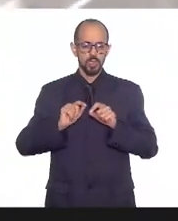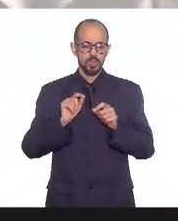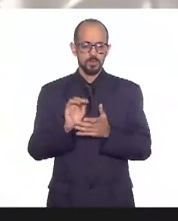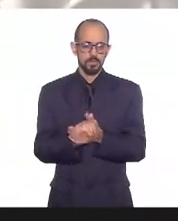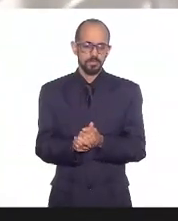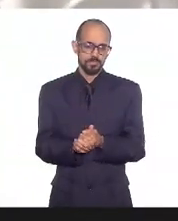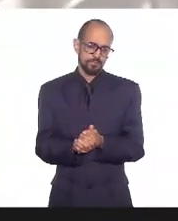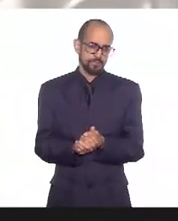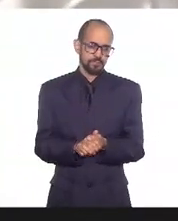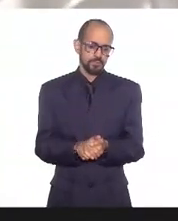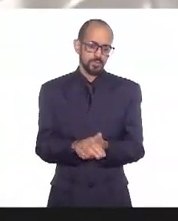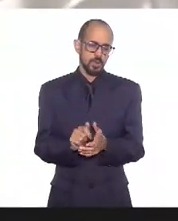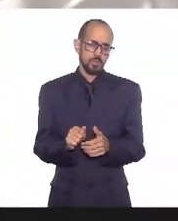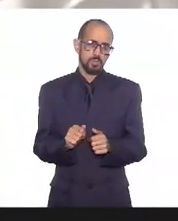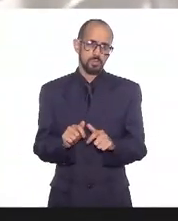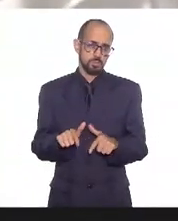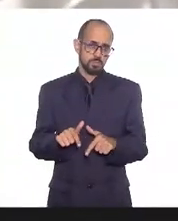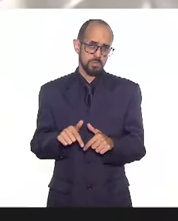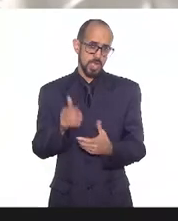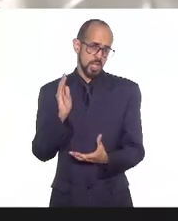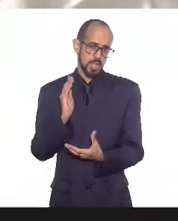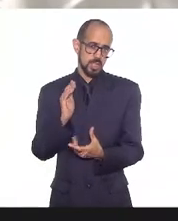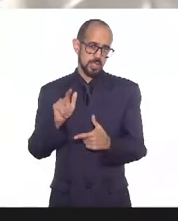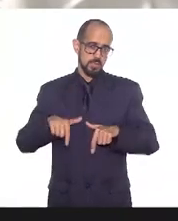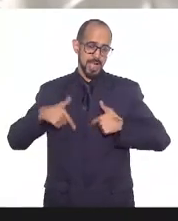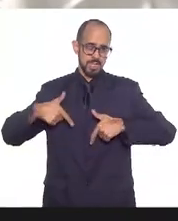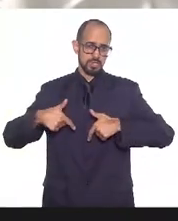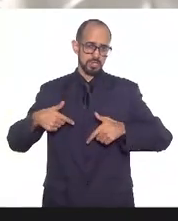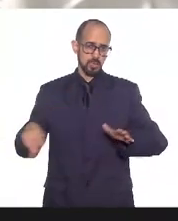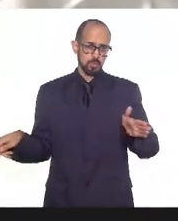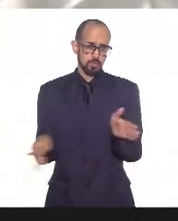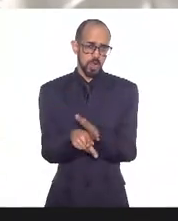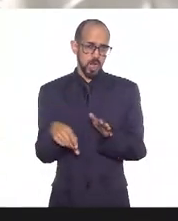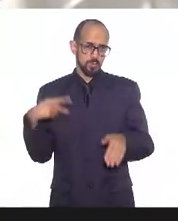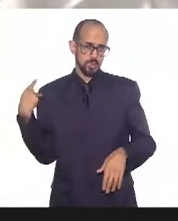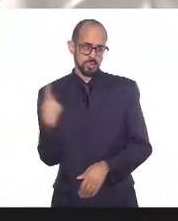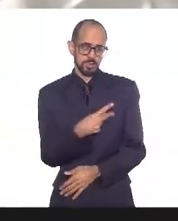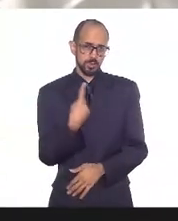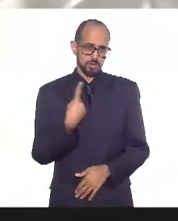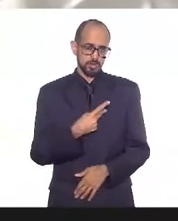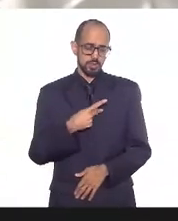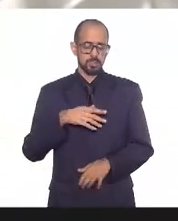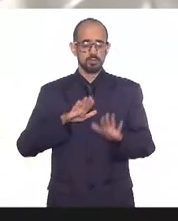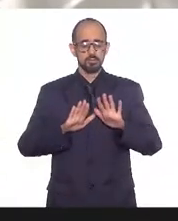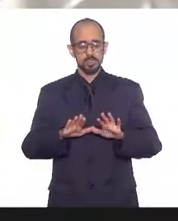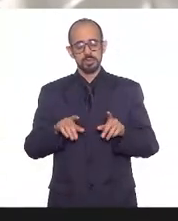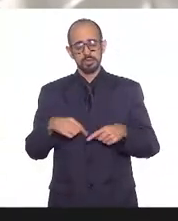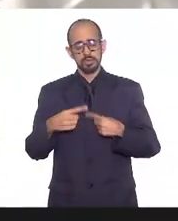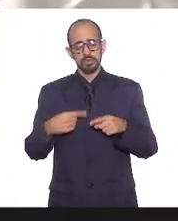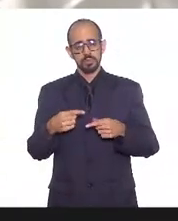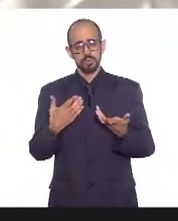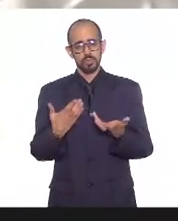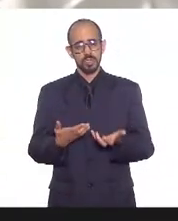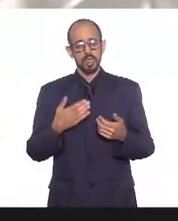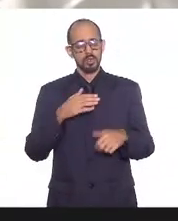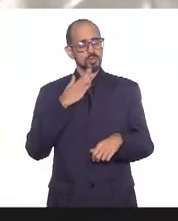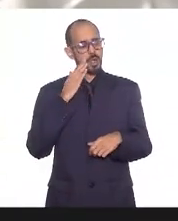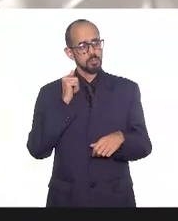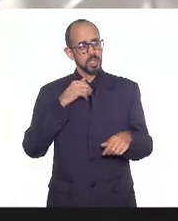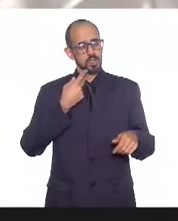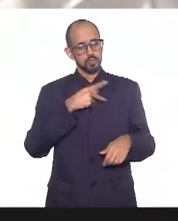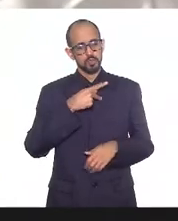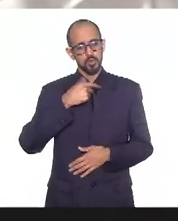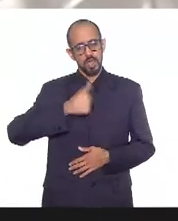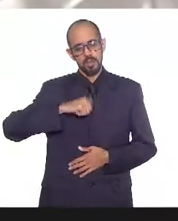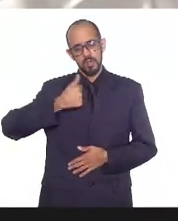uma ação também específica do Ministério Público do Trabalho mas queria ouvir aí a sua avaliação e